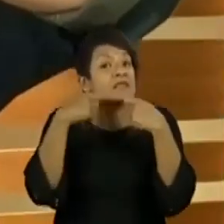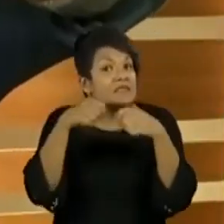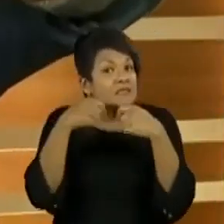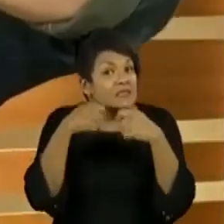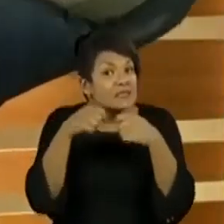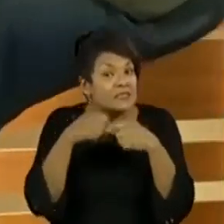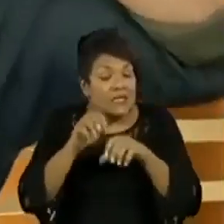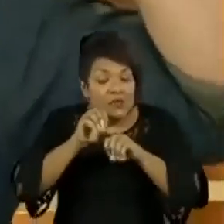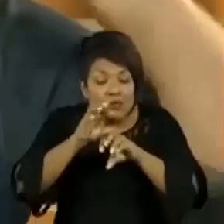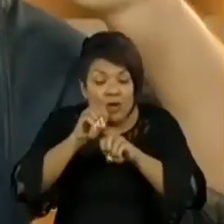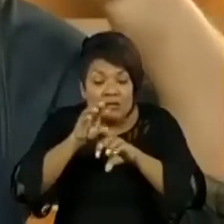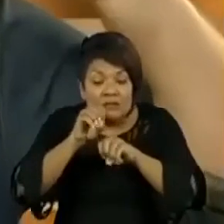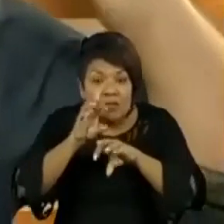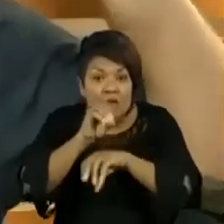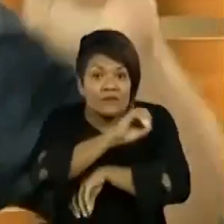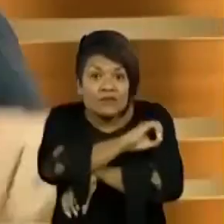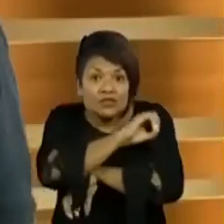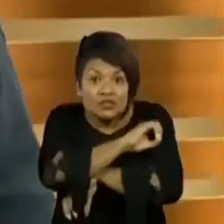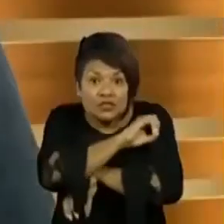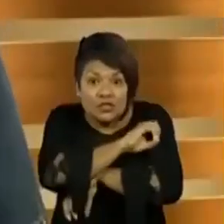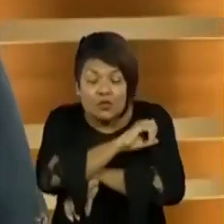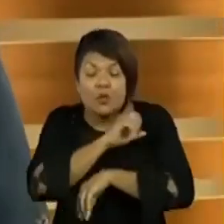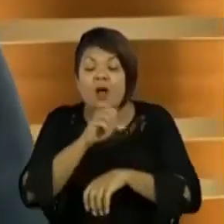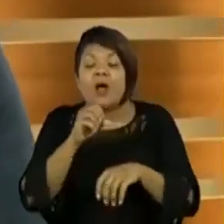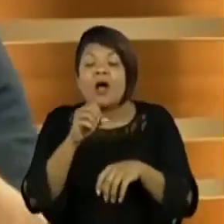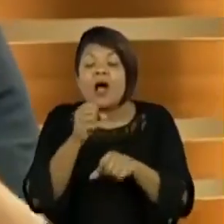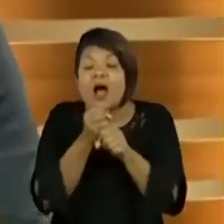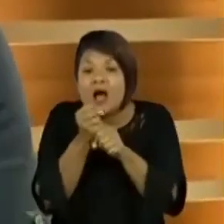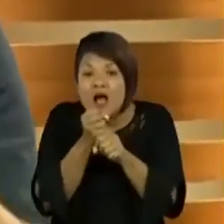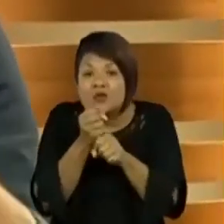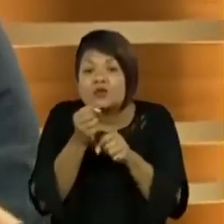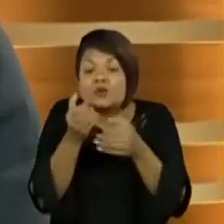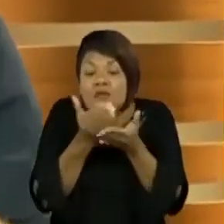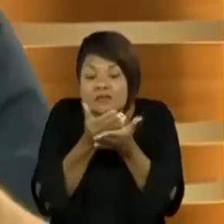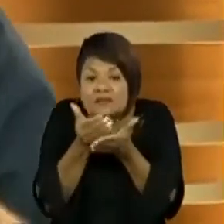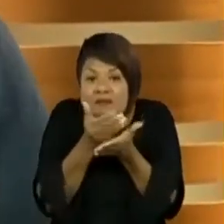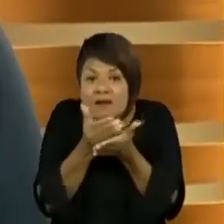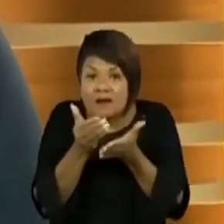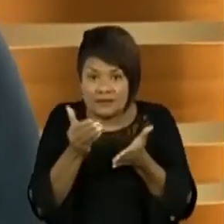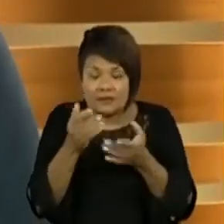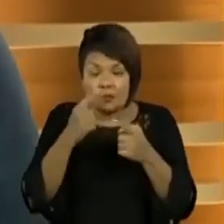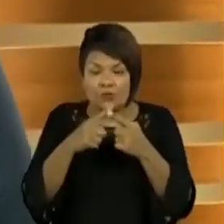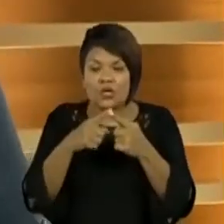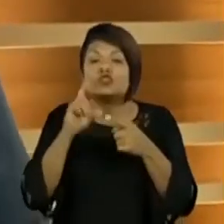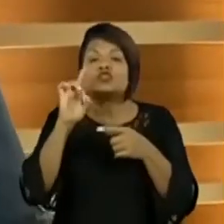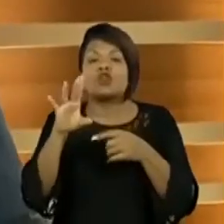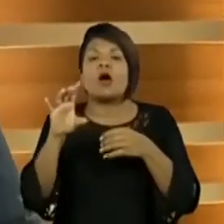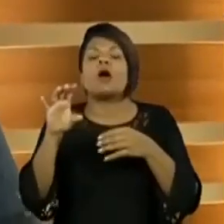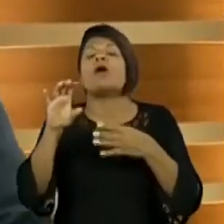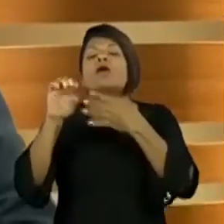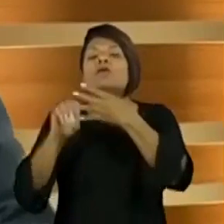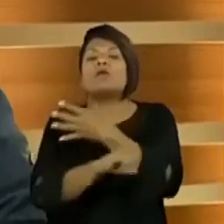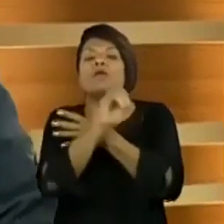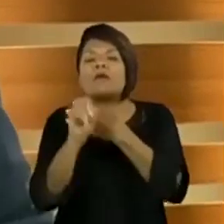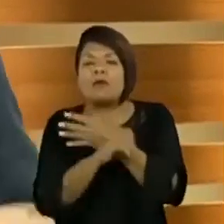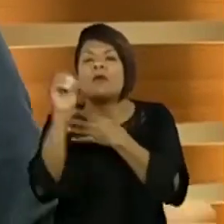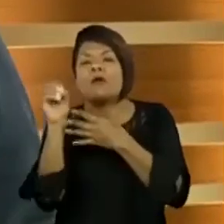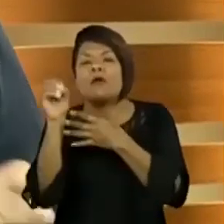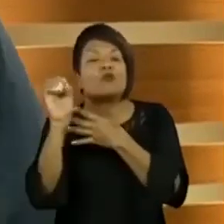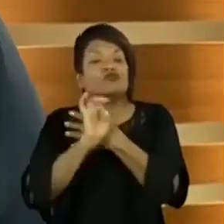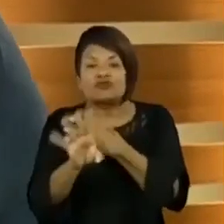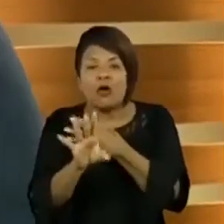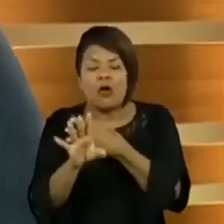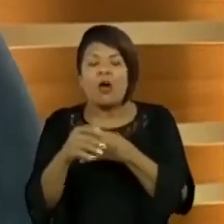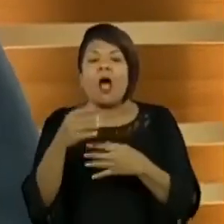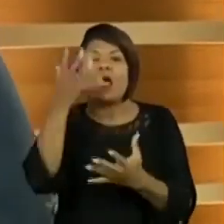Educação Infantil e Anos Iniciais. Porque se você só colocar Centro de Mídias, você faz o download do Ensino Fundamental e do Ensino Médio